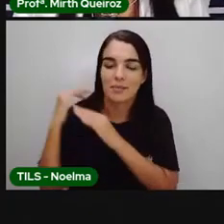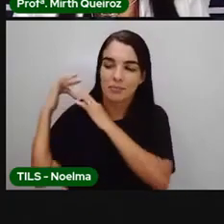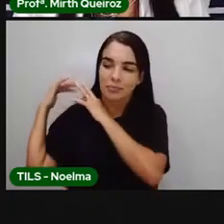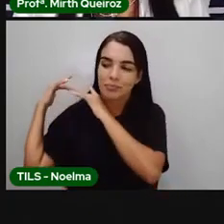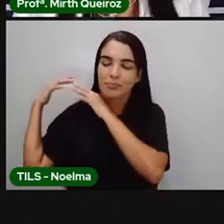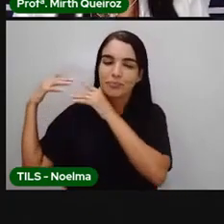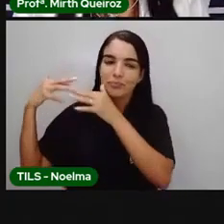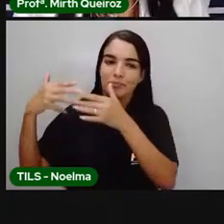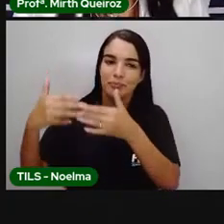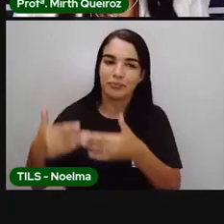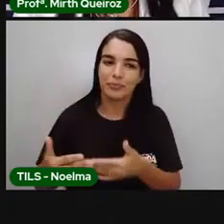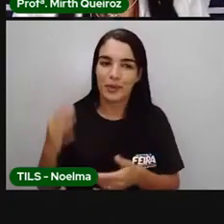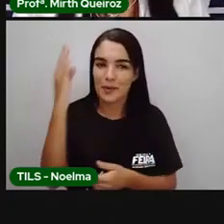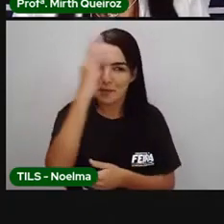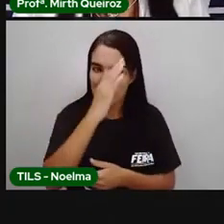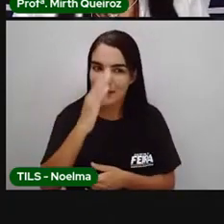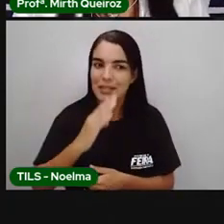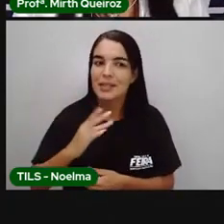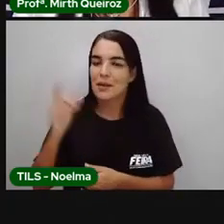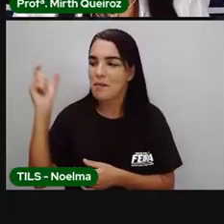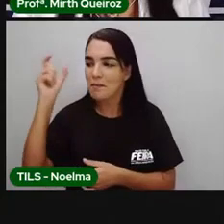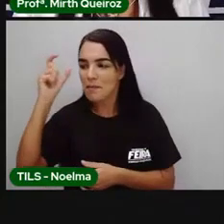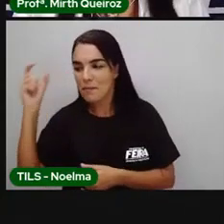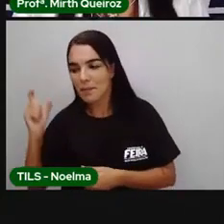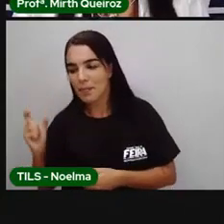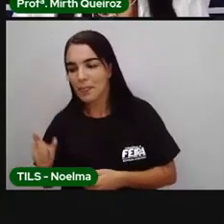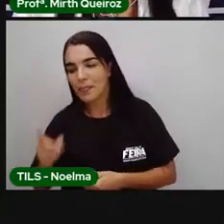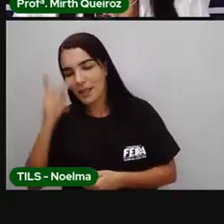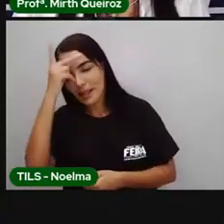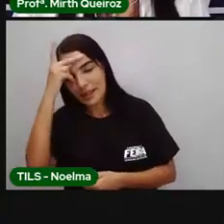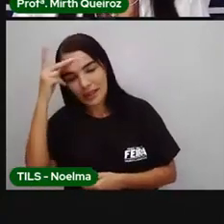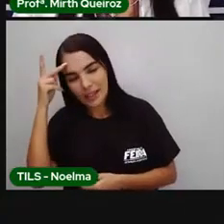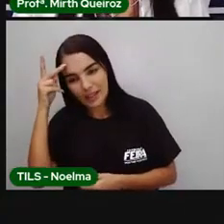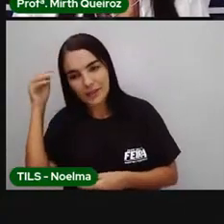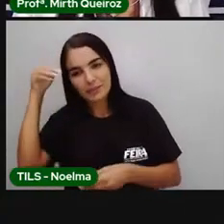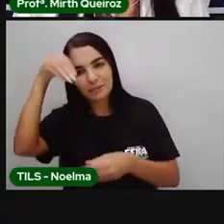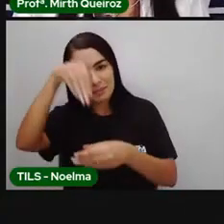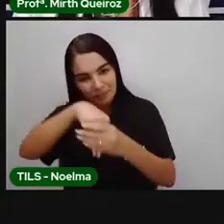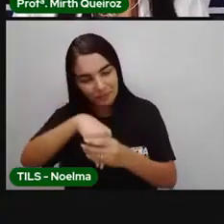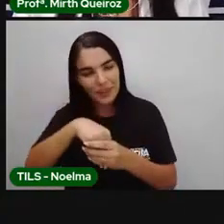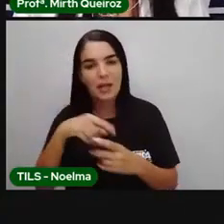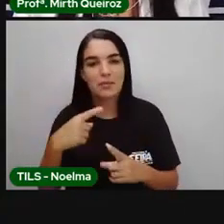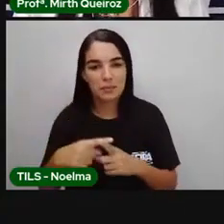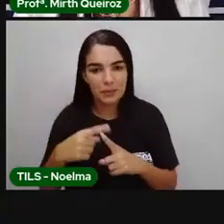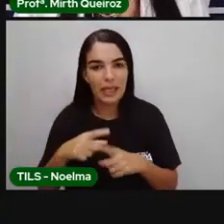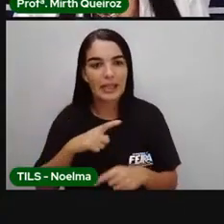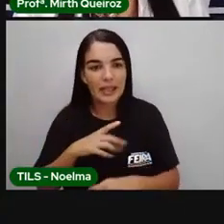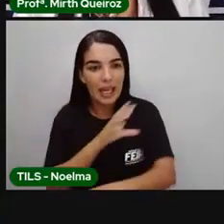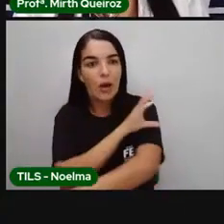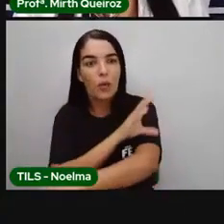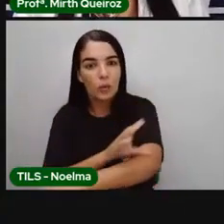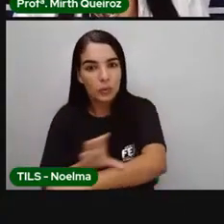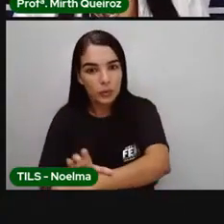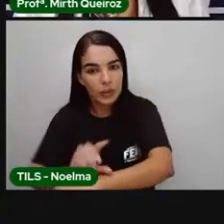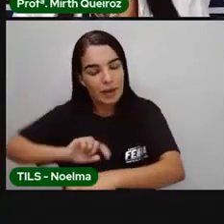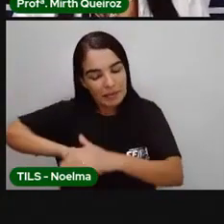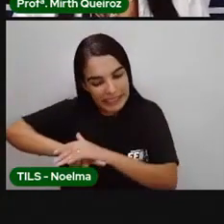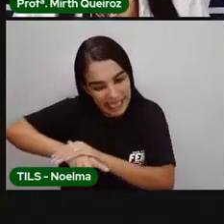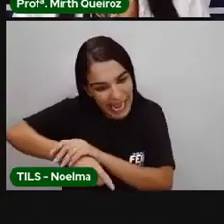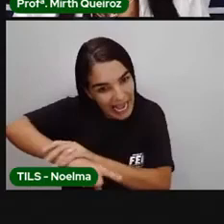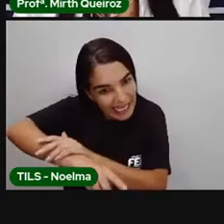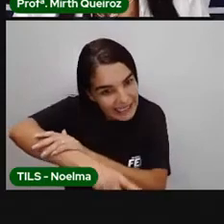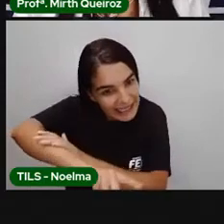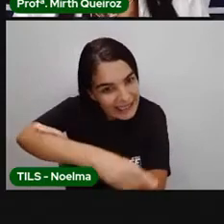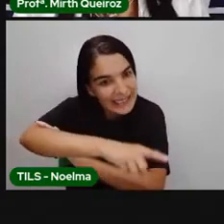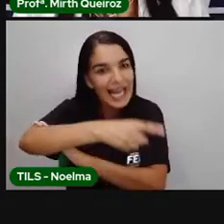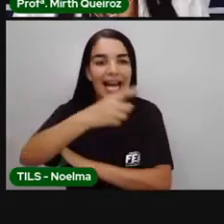Brasil. Porque a nossa cultura, ela está faltada na cultura africana, né? Então, nós temos aí a